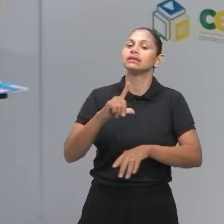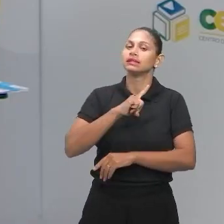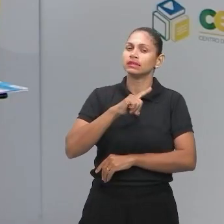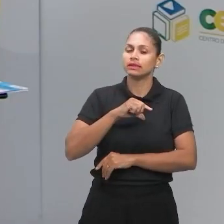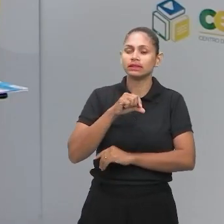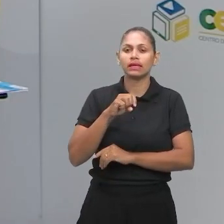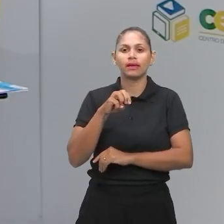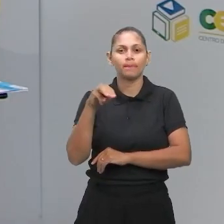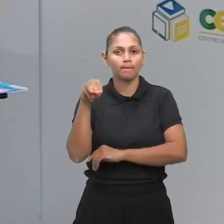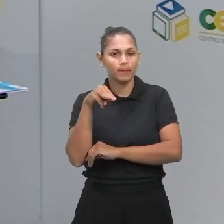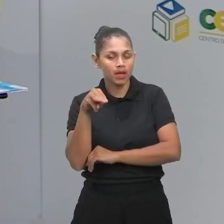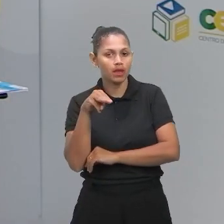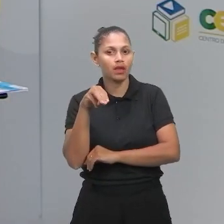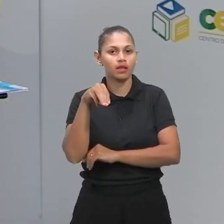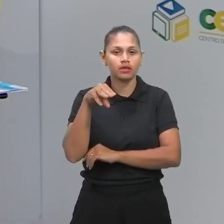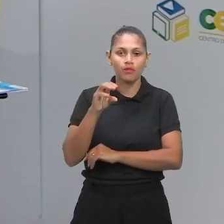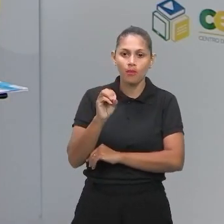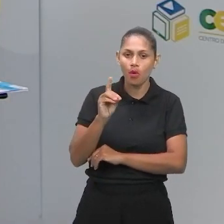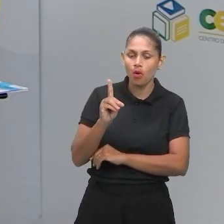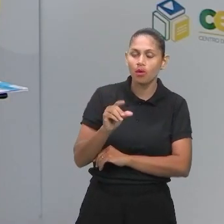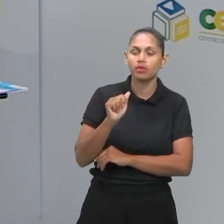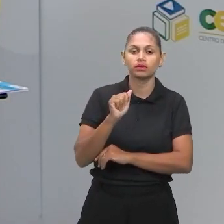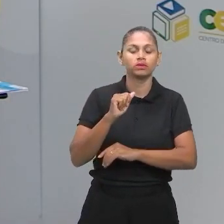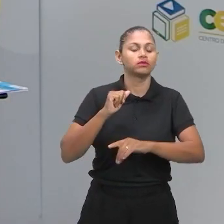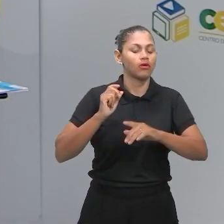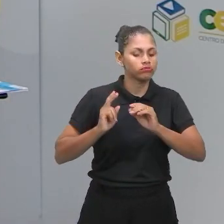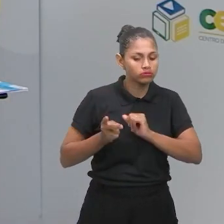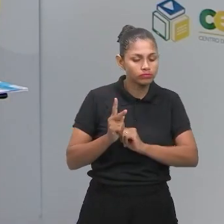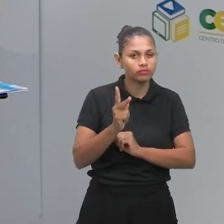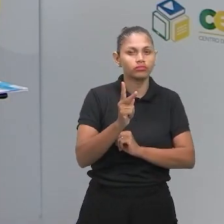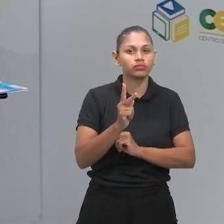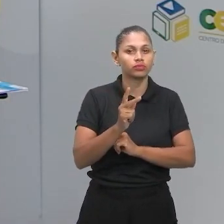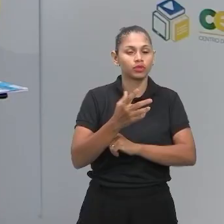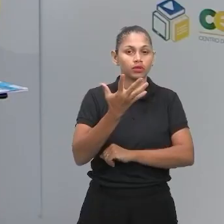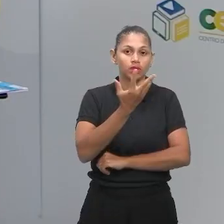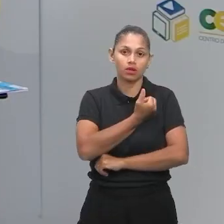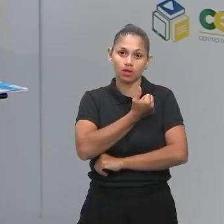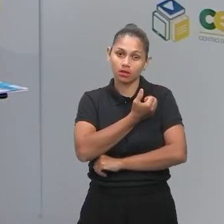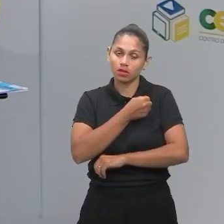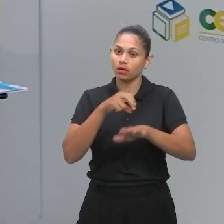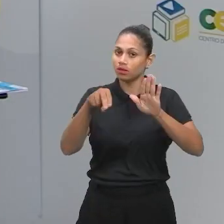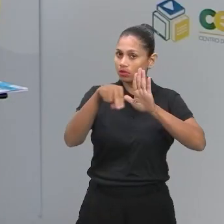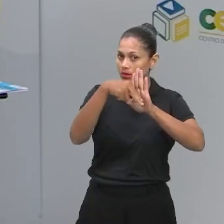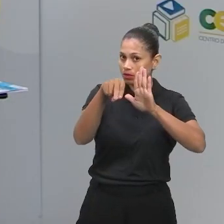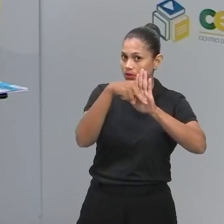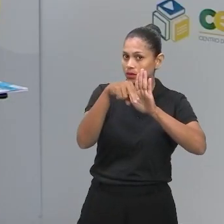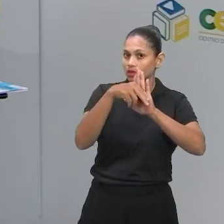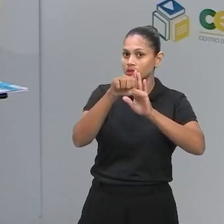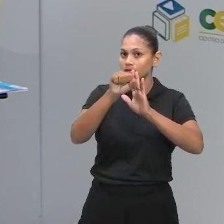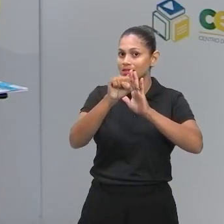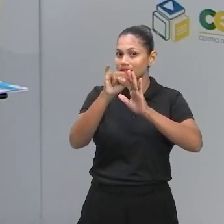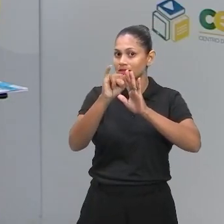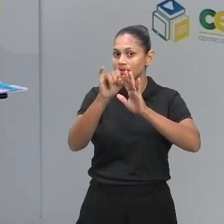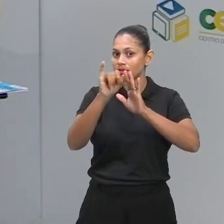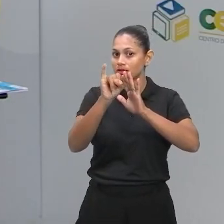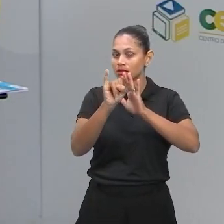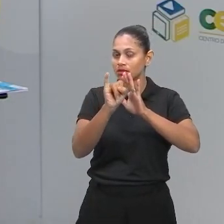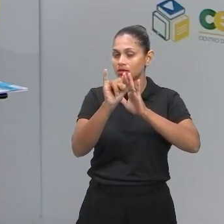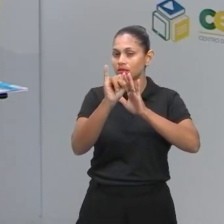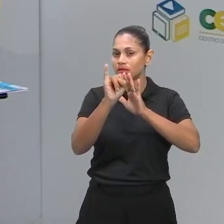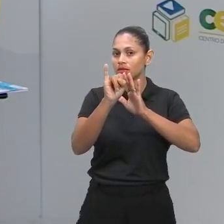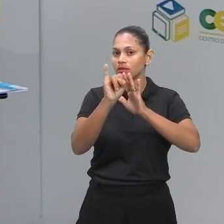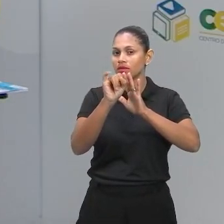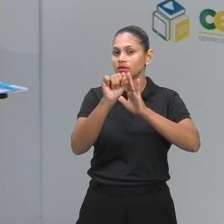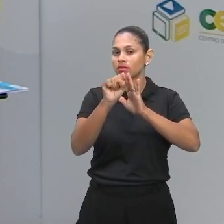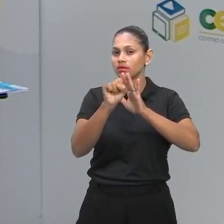muito conhecimento de estatística. Por quê? A sua nota, pelo menos no SISU, ela é calculada, baseada, numa média ponderada. ou seja, tem